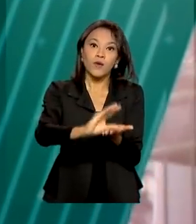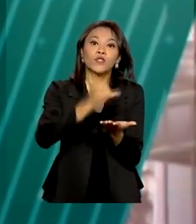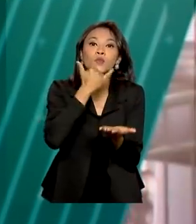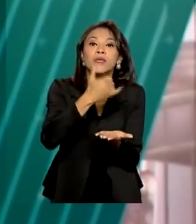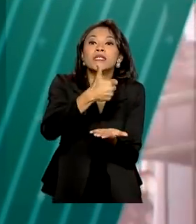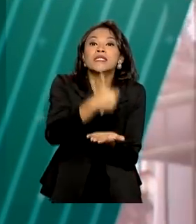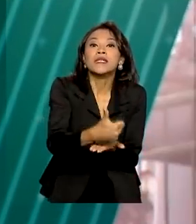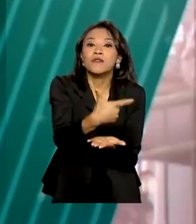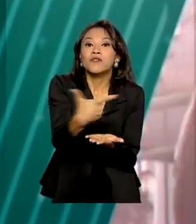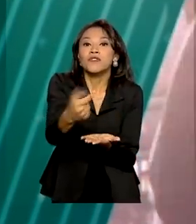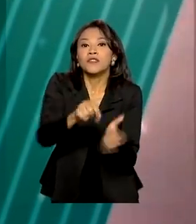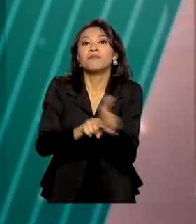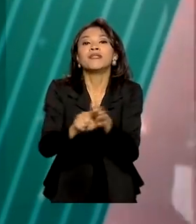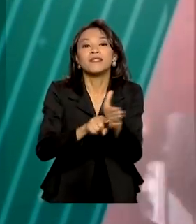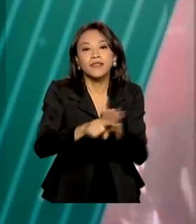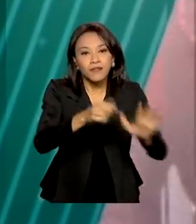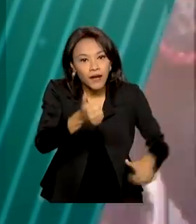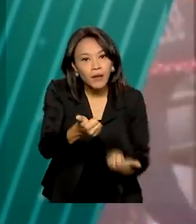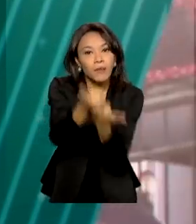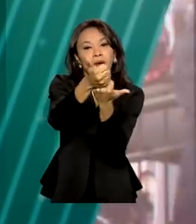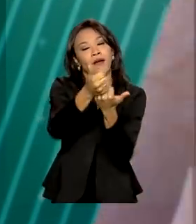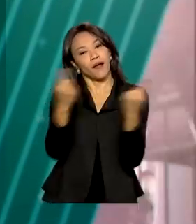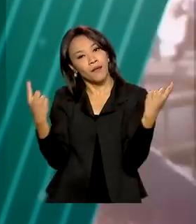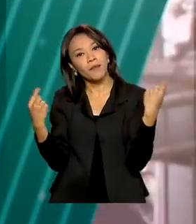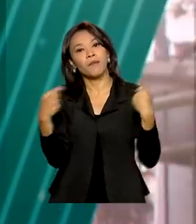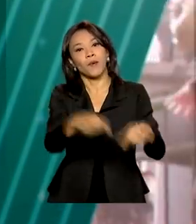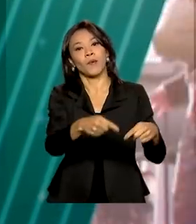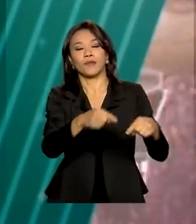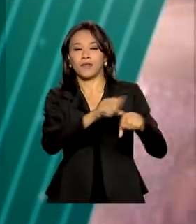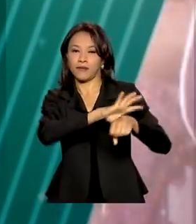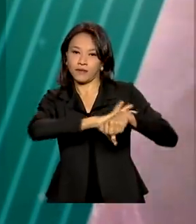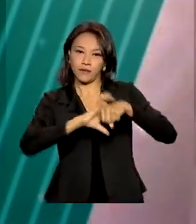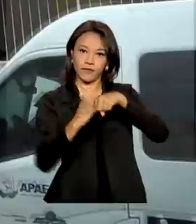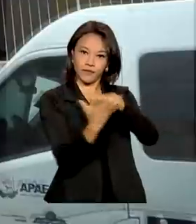direcionadas ao enfrentamento à pandemia de Covid-19.